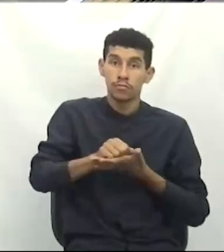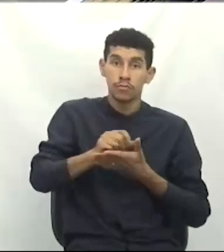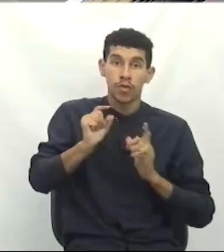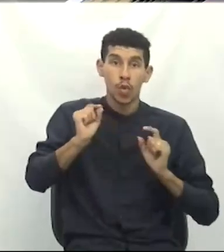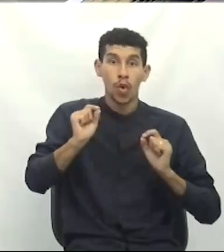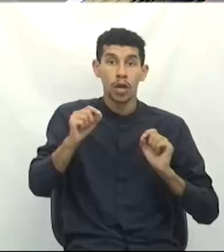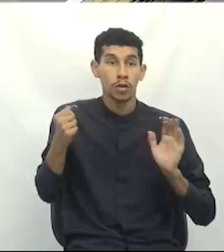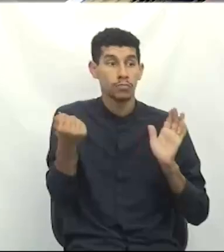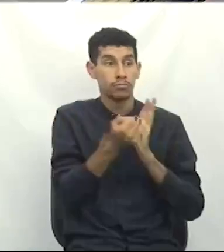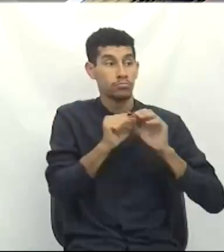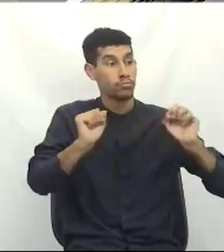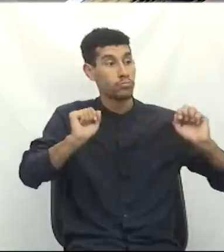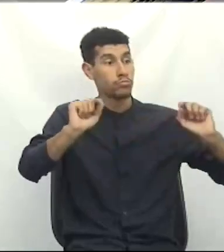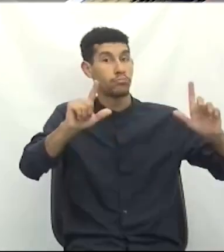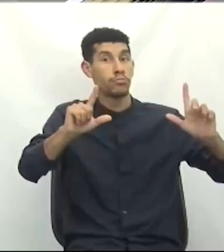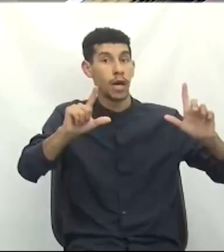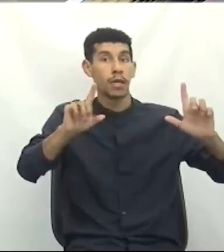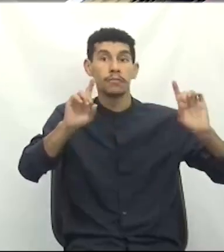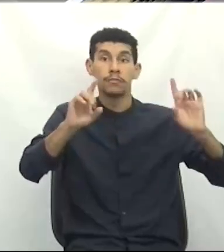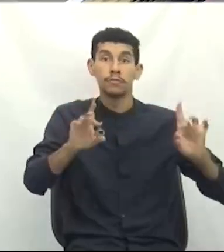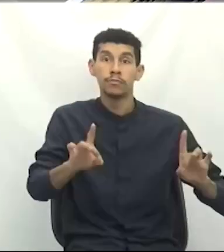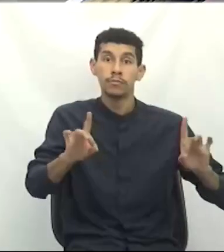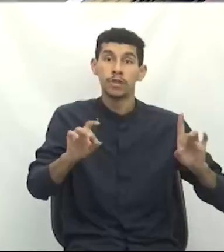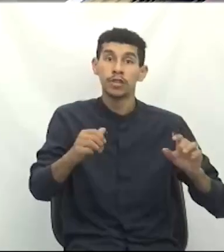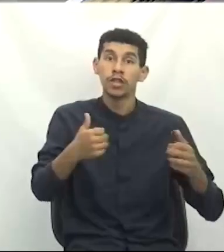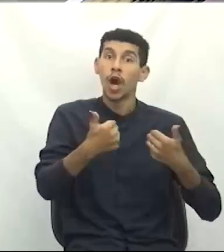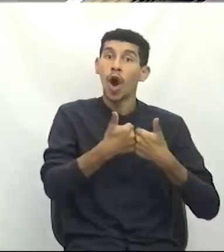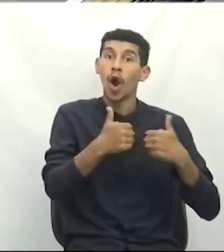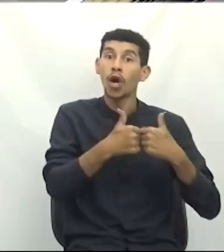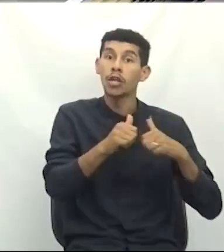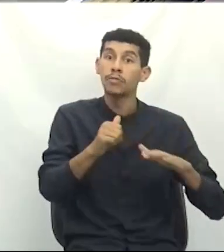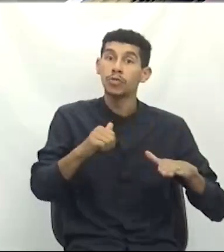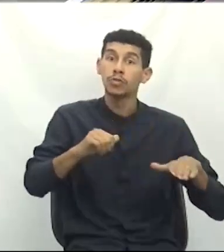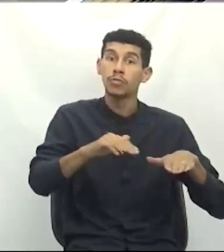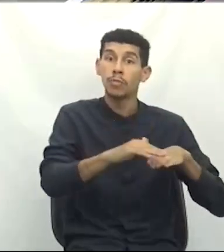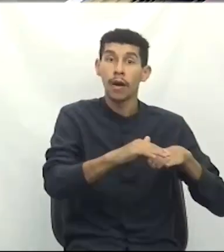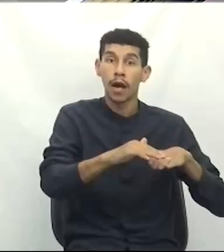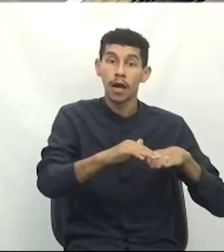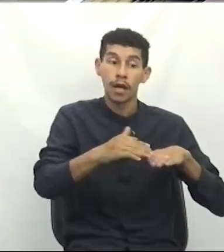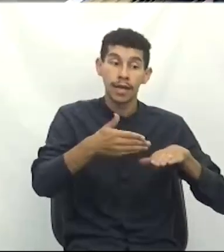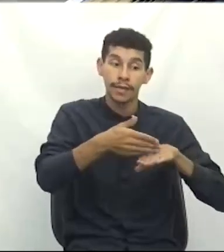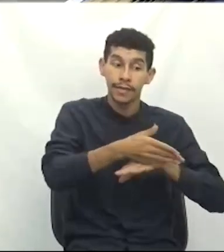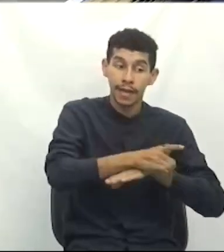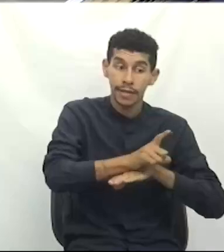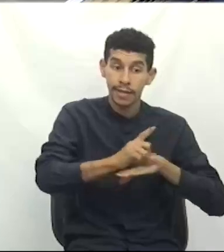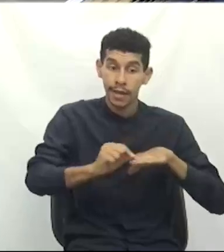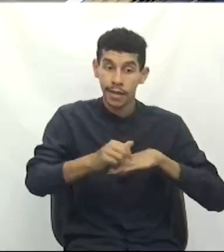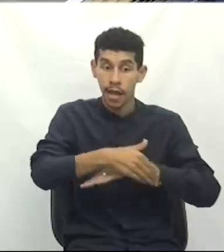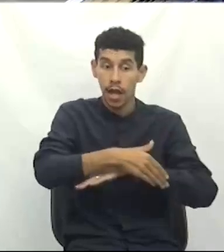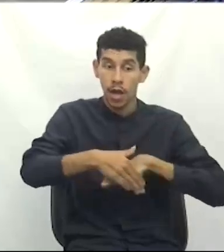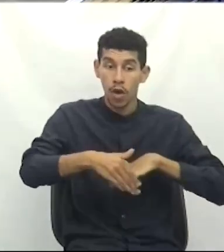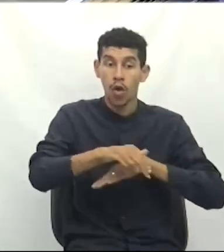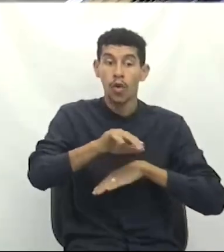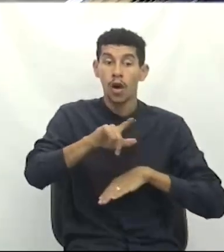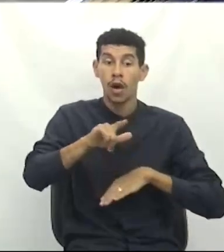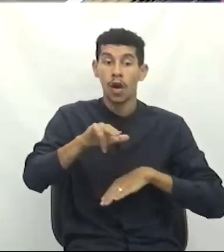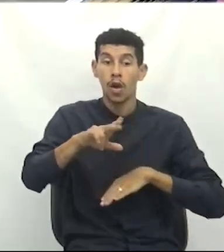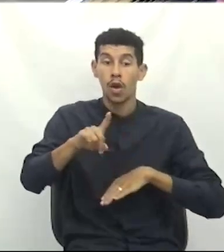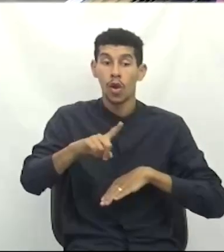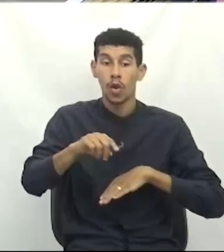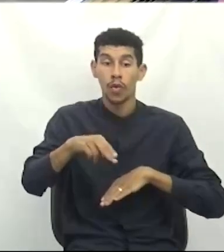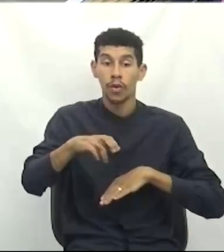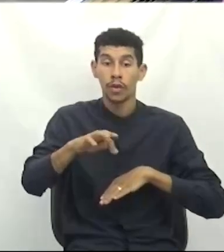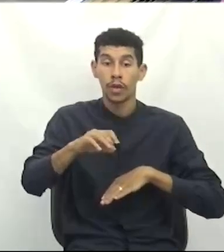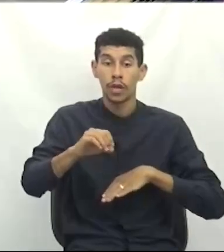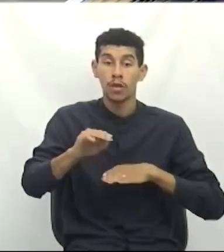sinalização específica do ponto de parada de ônibus. Embarque e desembarque na rua Luiz Neto, bairro